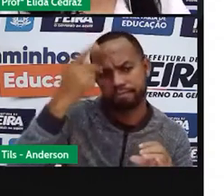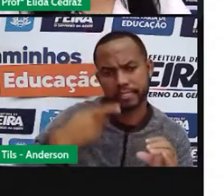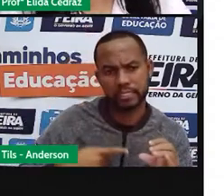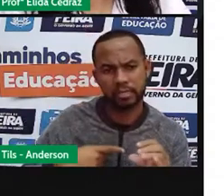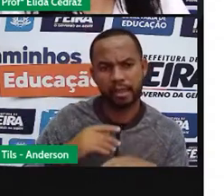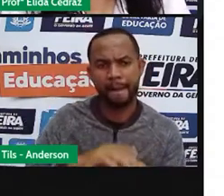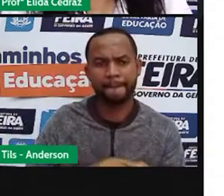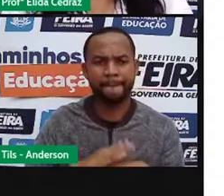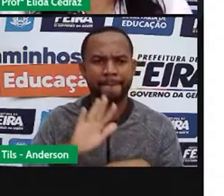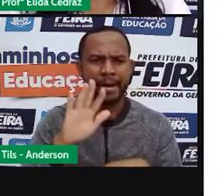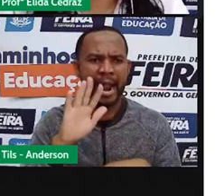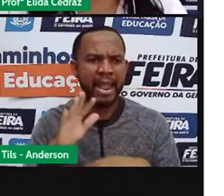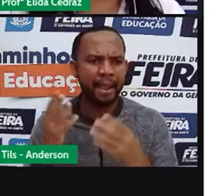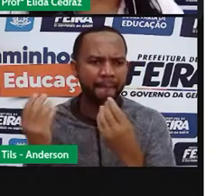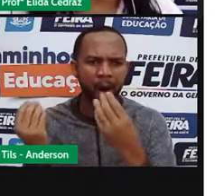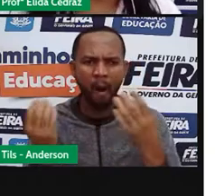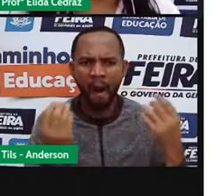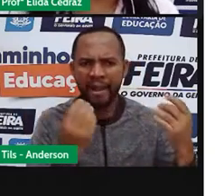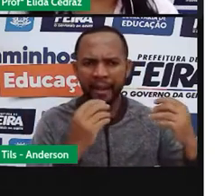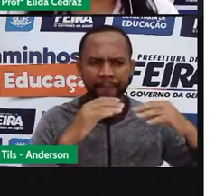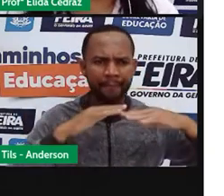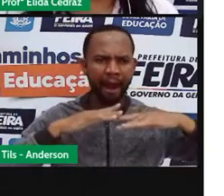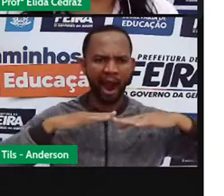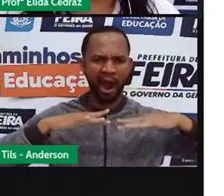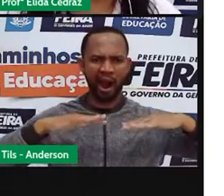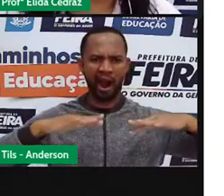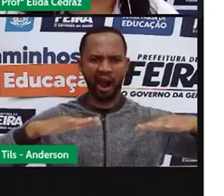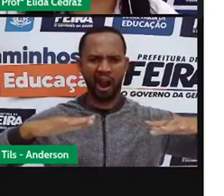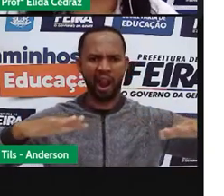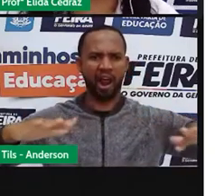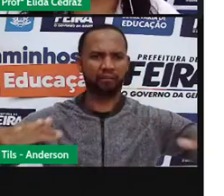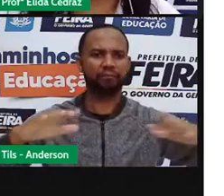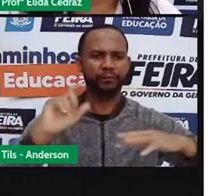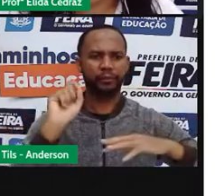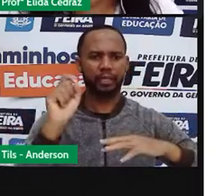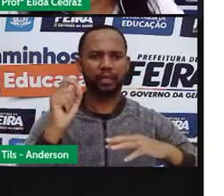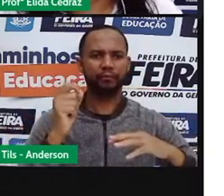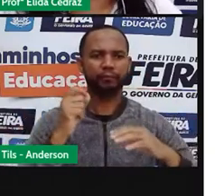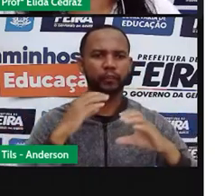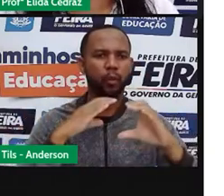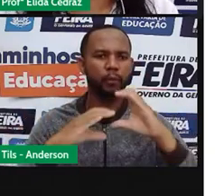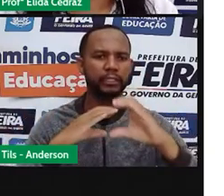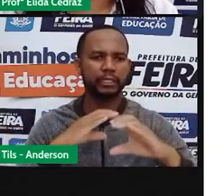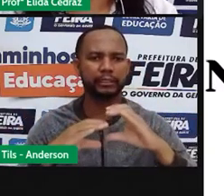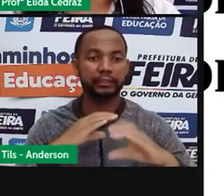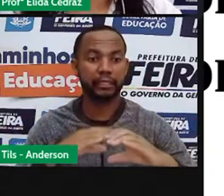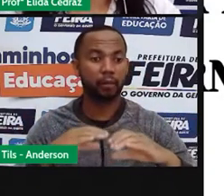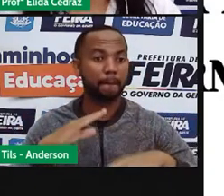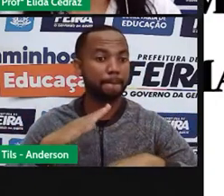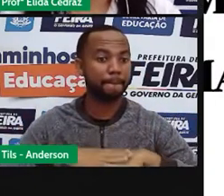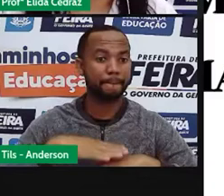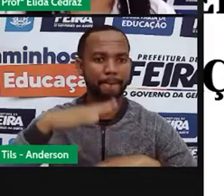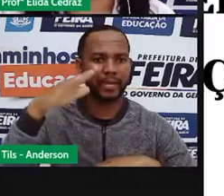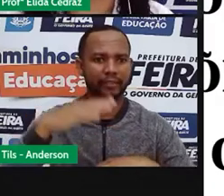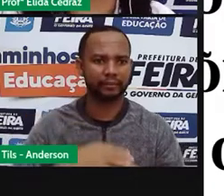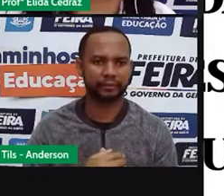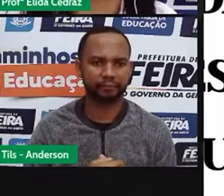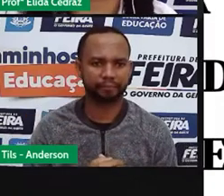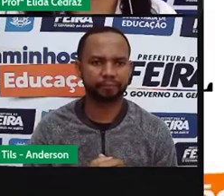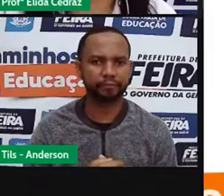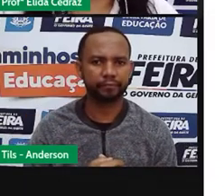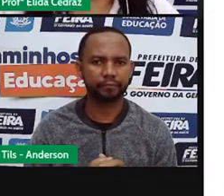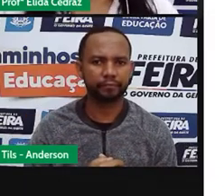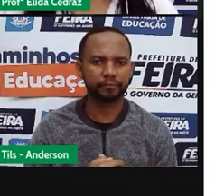Já quando é com muitas pessoas ao mesmo tempo, é uma comunicação em massa. Para que